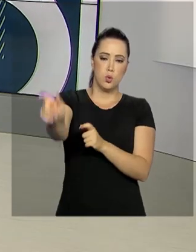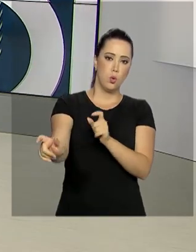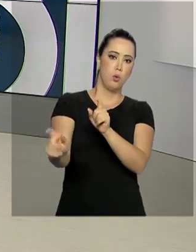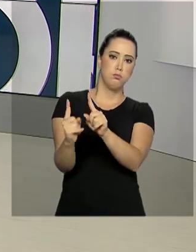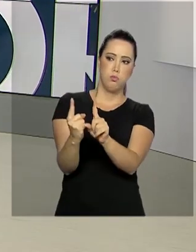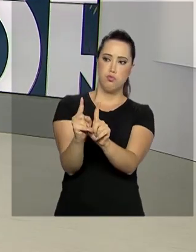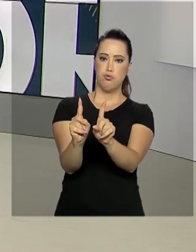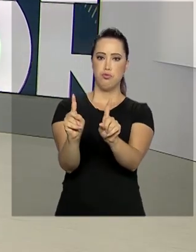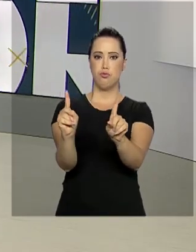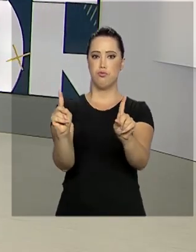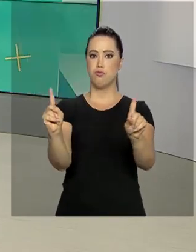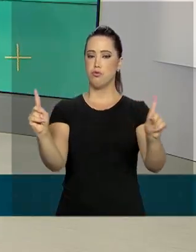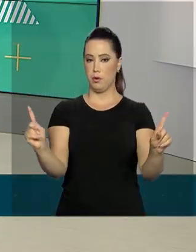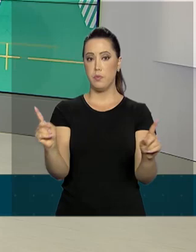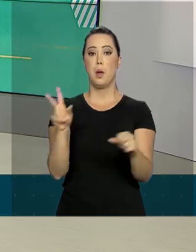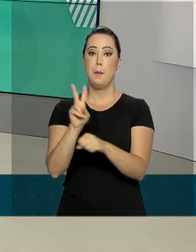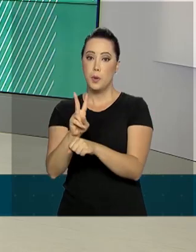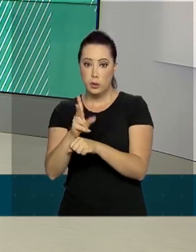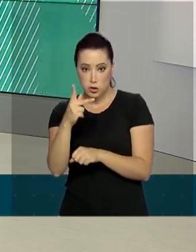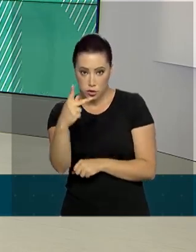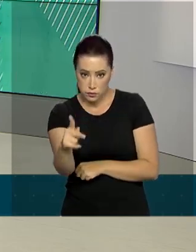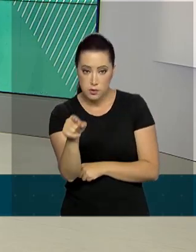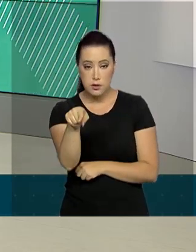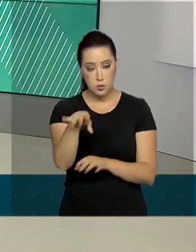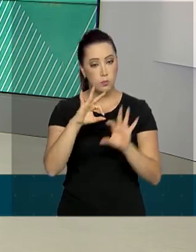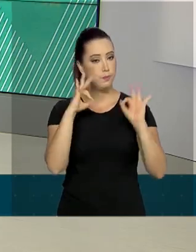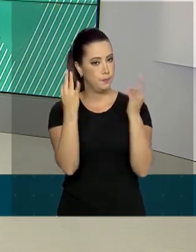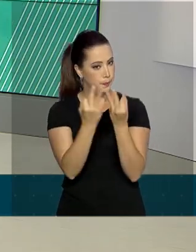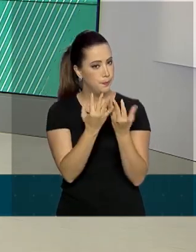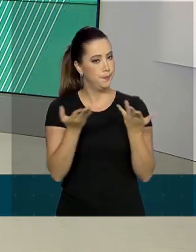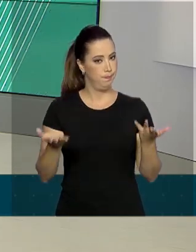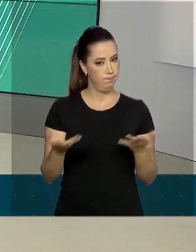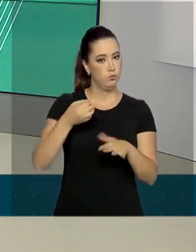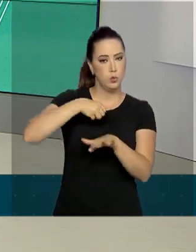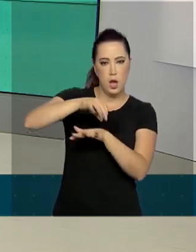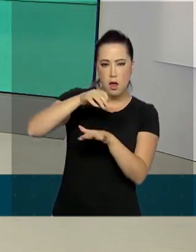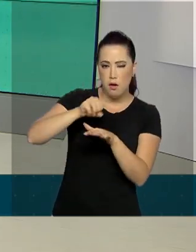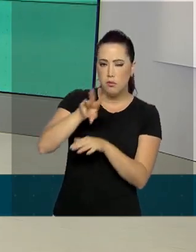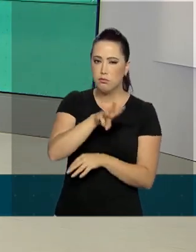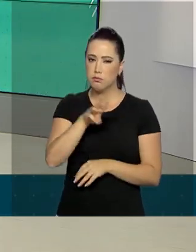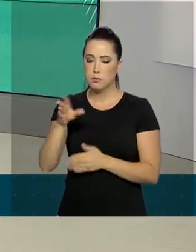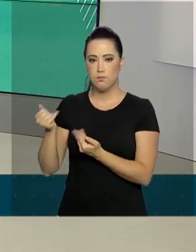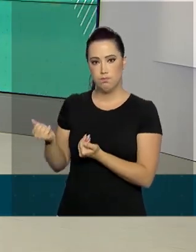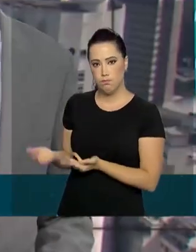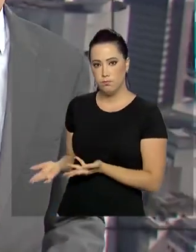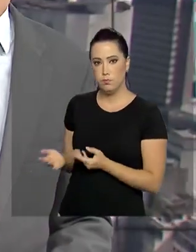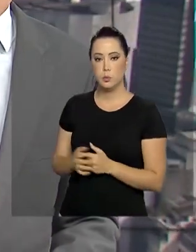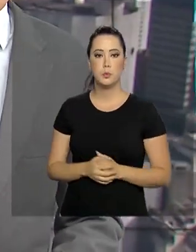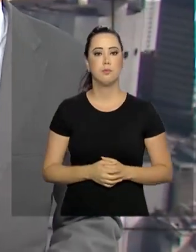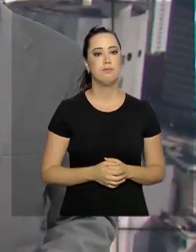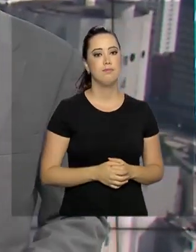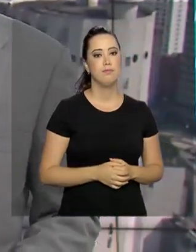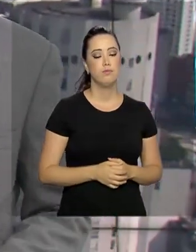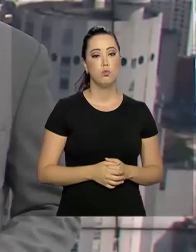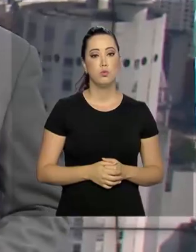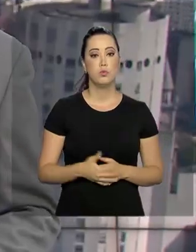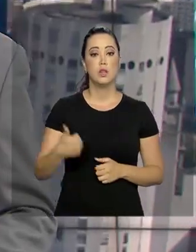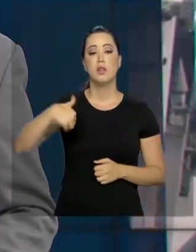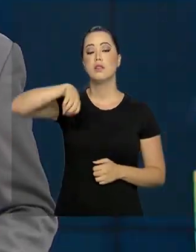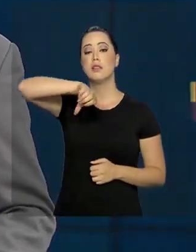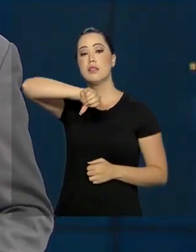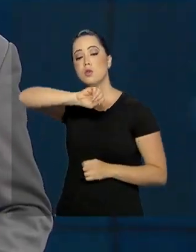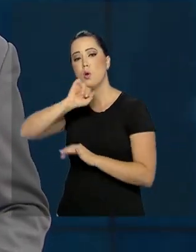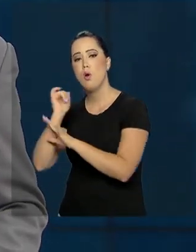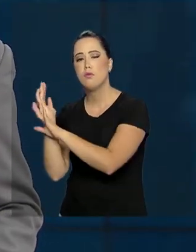orientações para proteger você e a sua família. Mais informações no site do Ministério. Dezenove